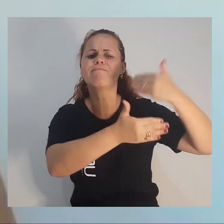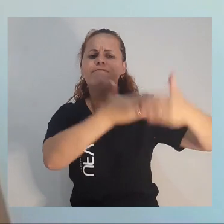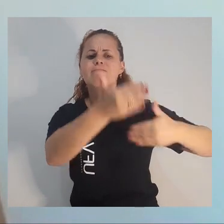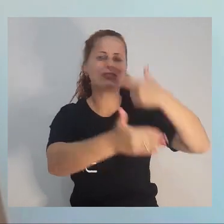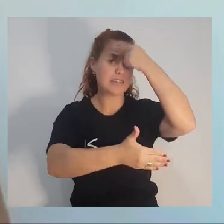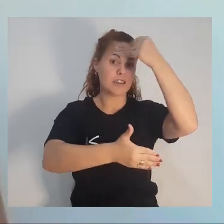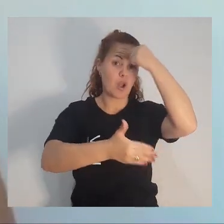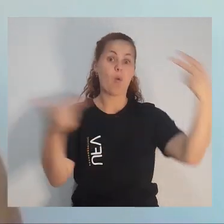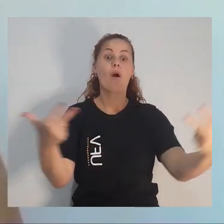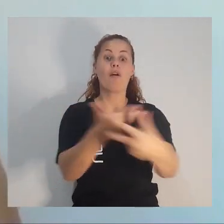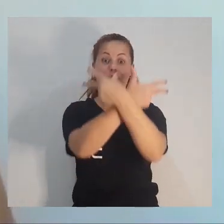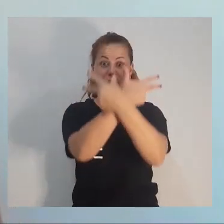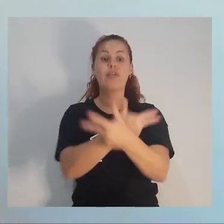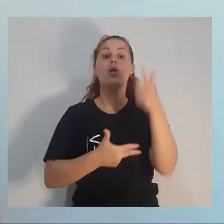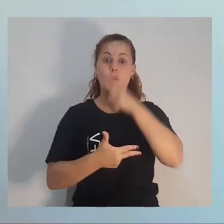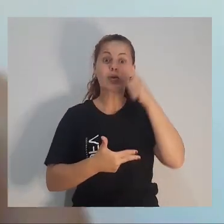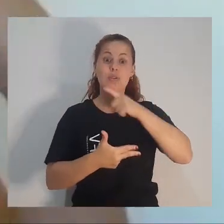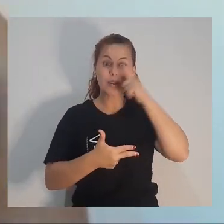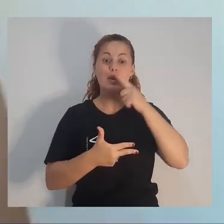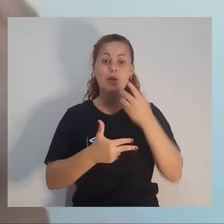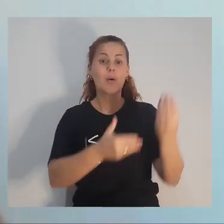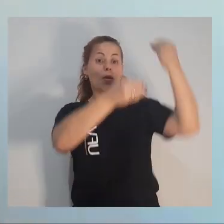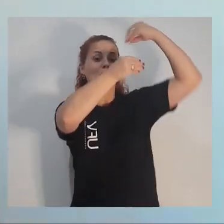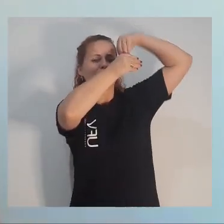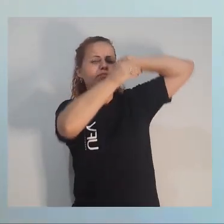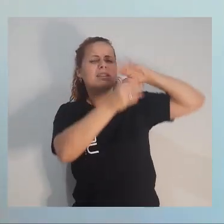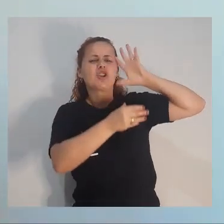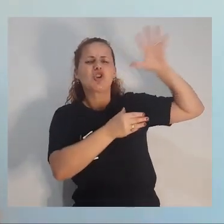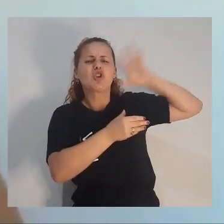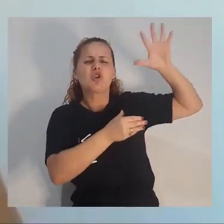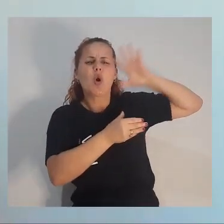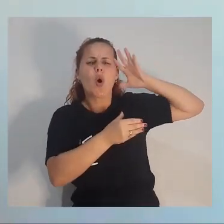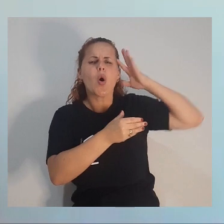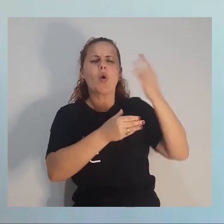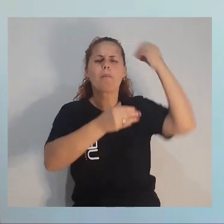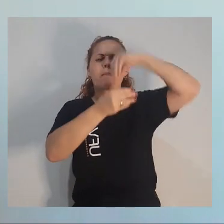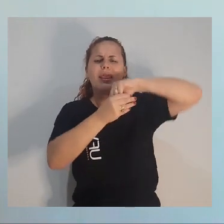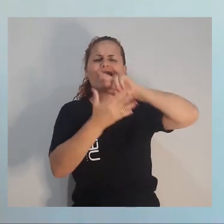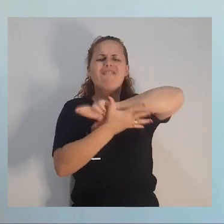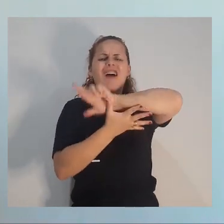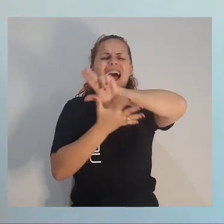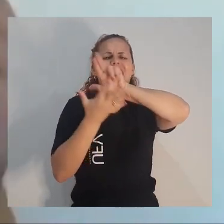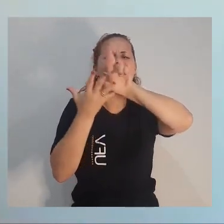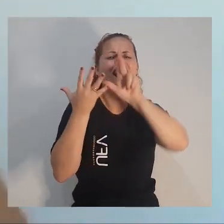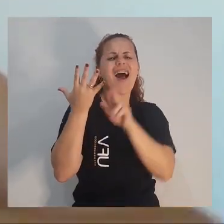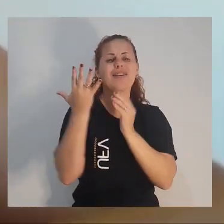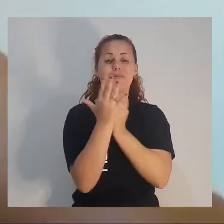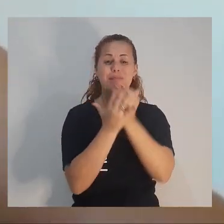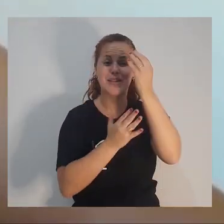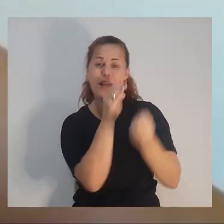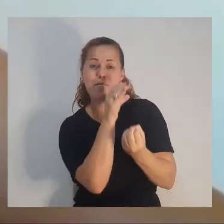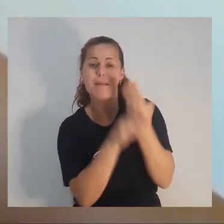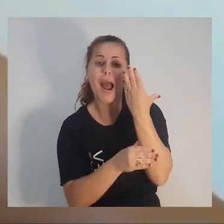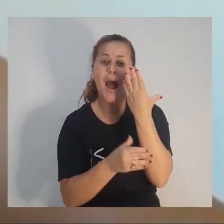E a UFV conseguiu plantar em mim diversos sonhos, diversas sementinhas, que está começando a